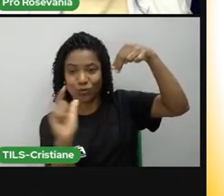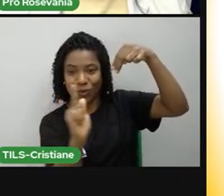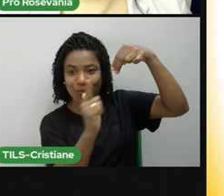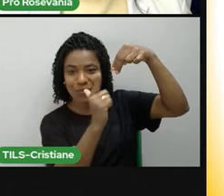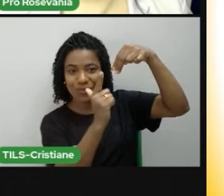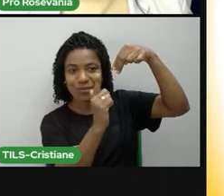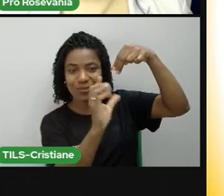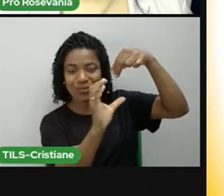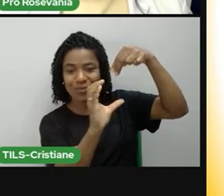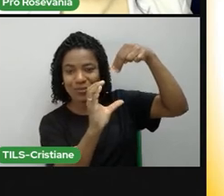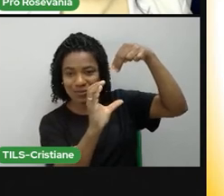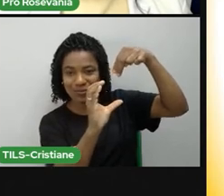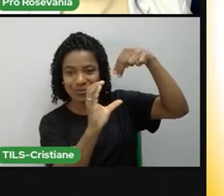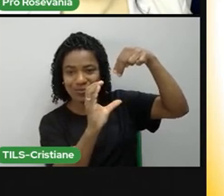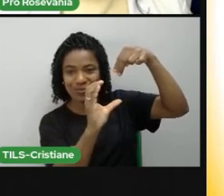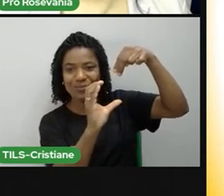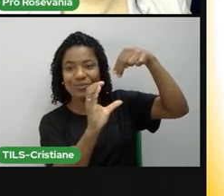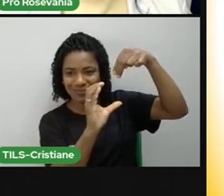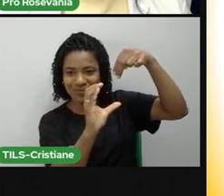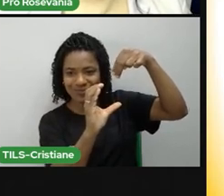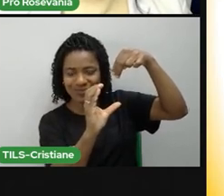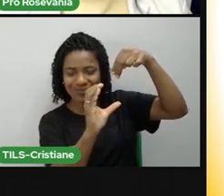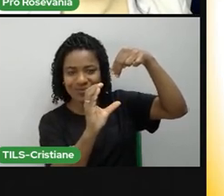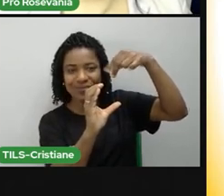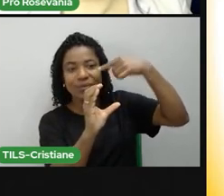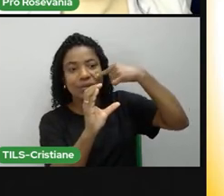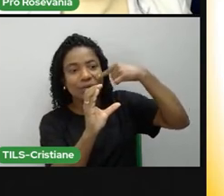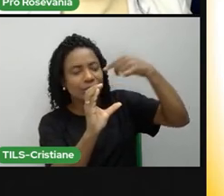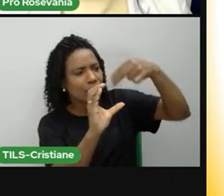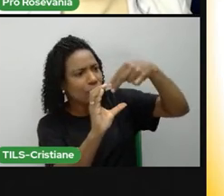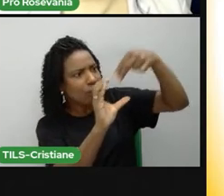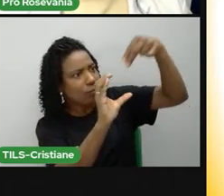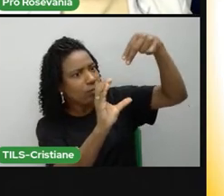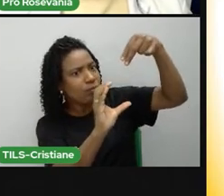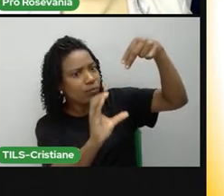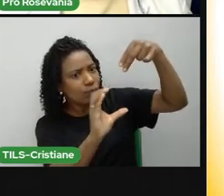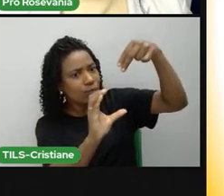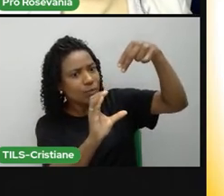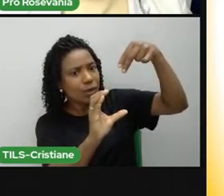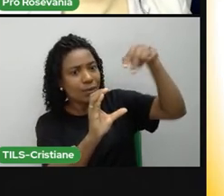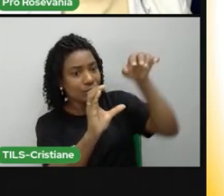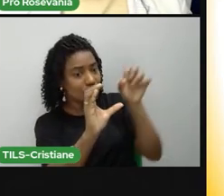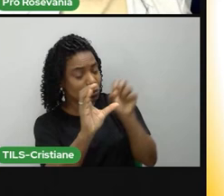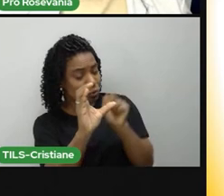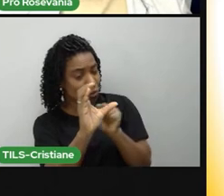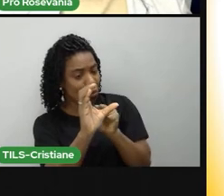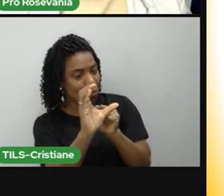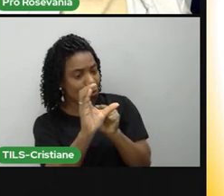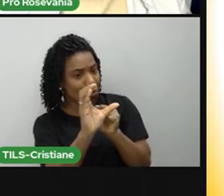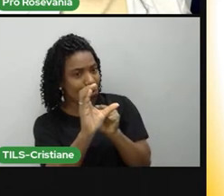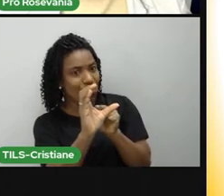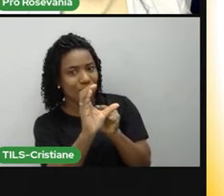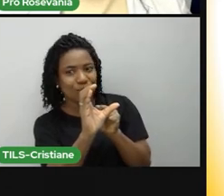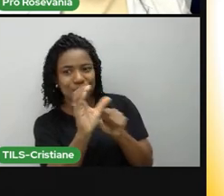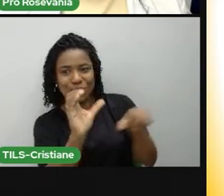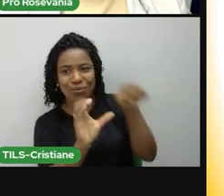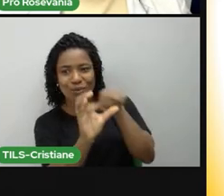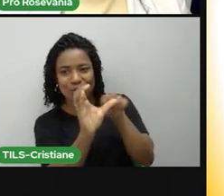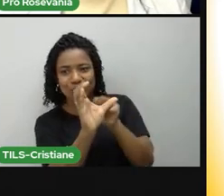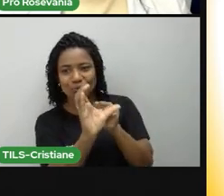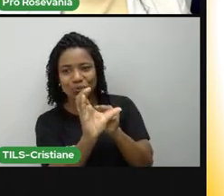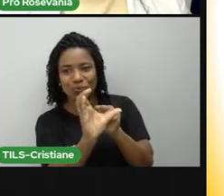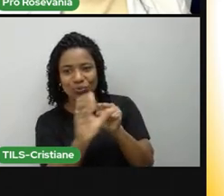está mostrando o seu eixo do polo sul mais para o Sol. Então eu tenho aqui um